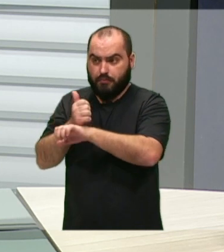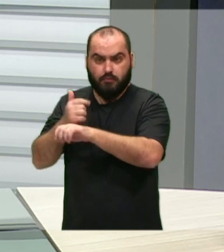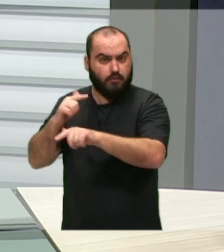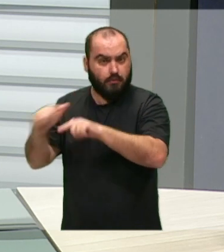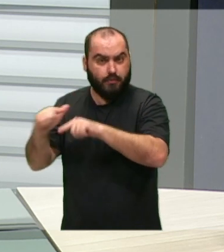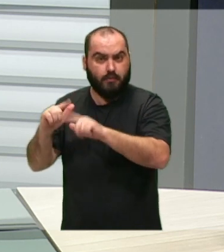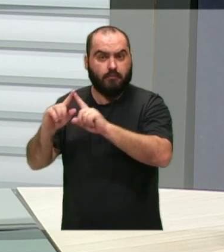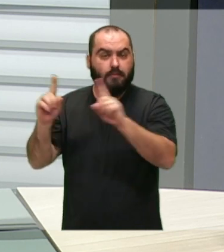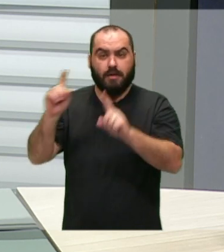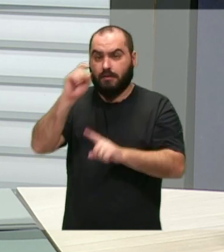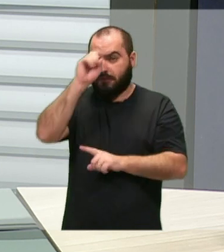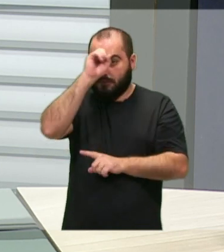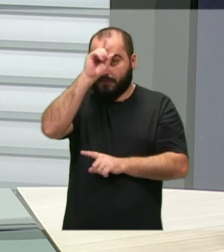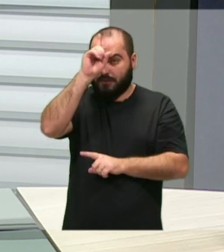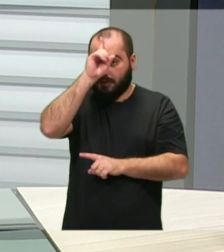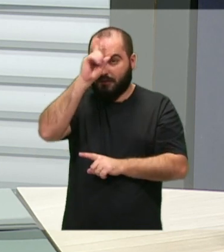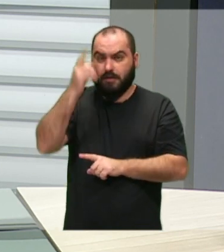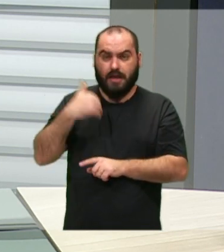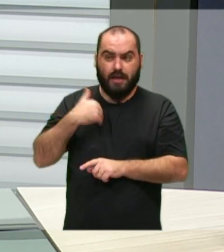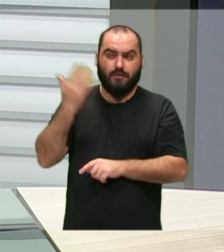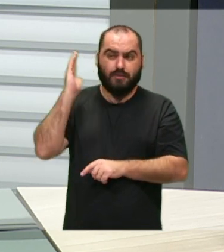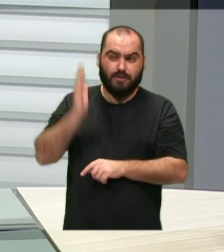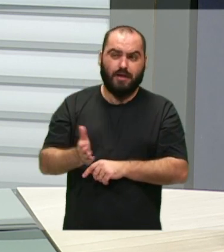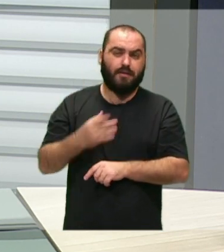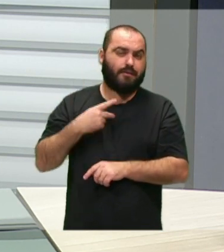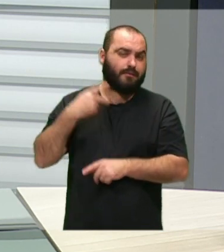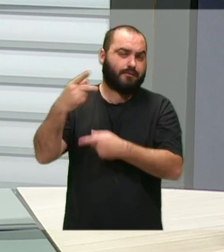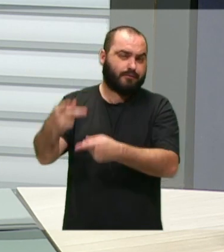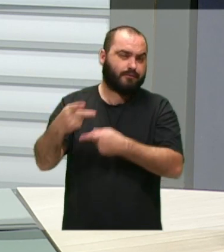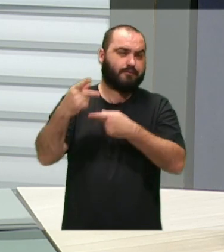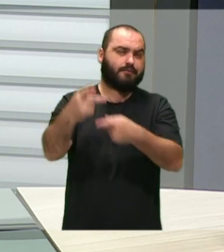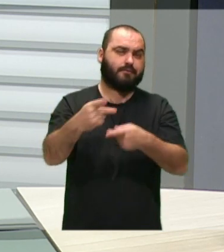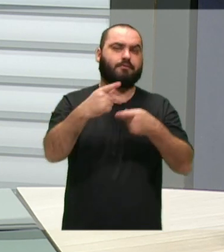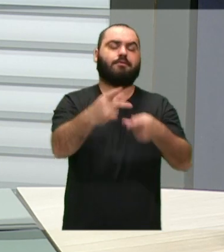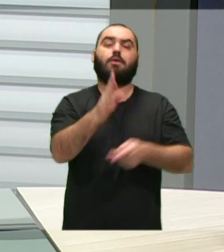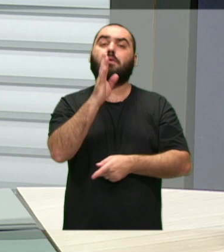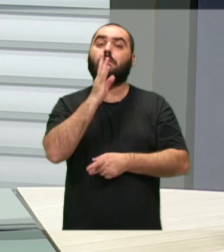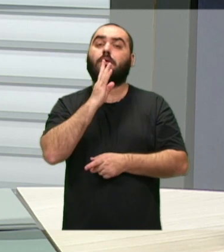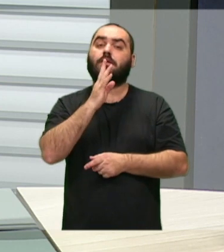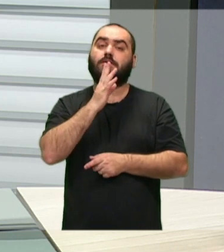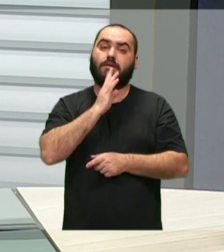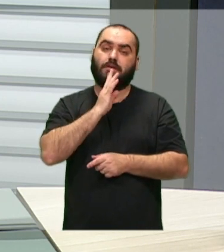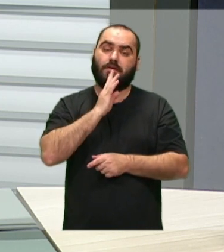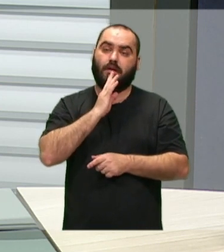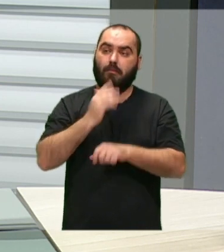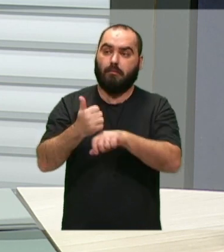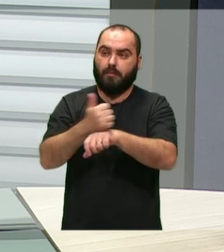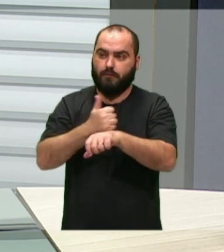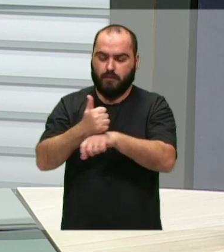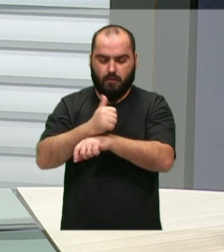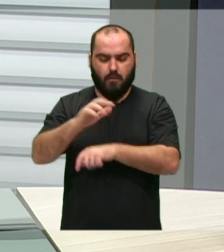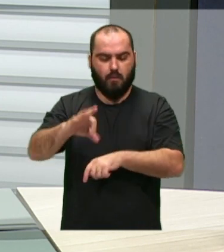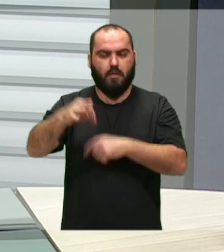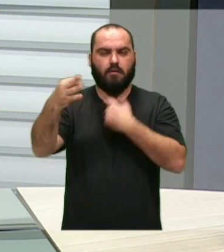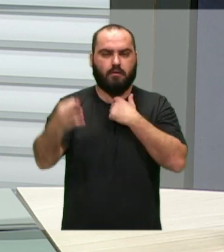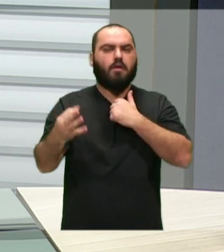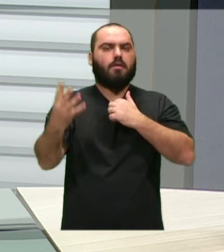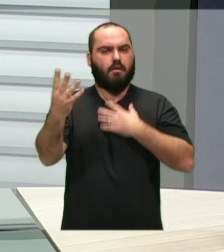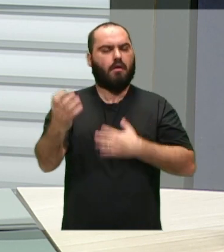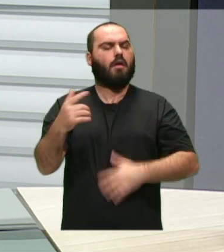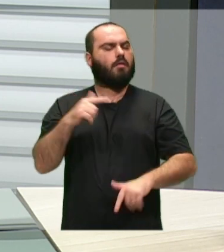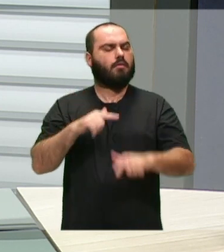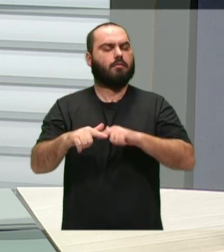feito através de uma gambiarra, eu estive lá várias vezes, eu posso falar com conhecimento de causa, os profissionais são excelentes, tendo que fazer o seu máximo,